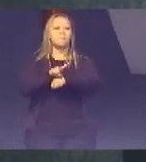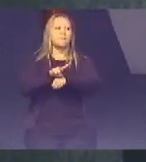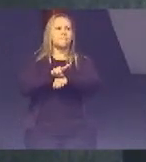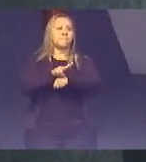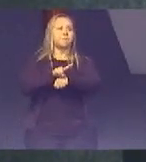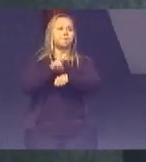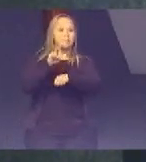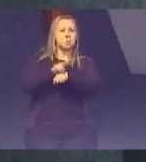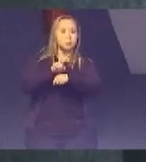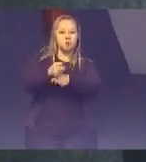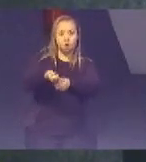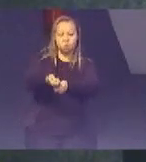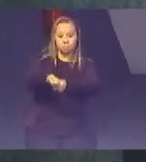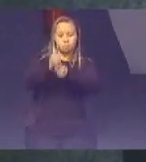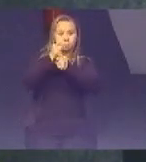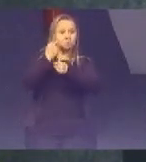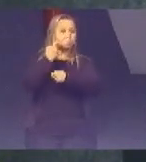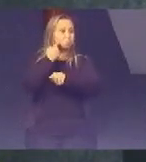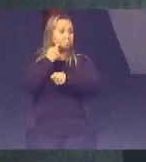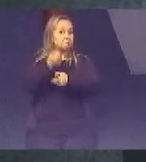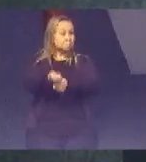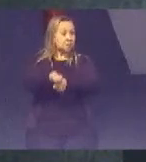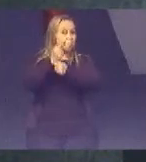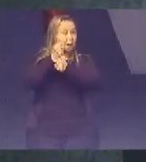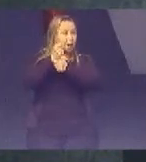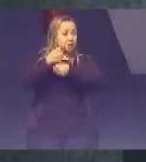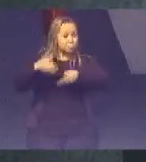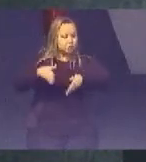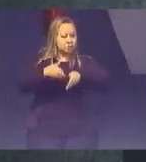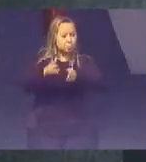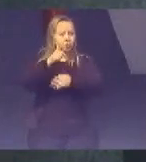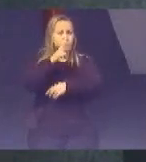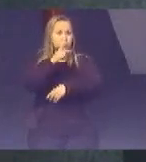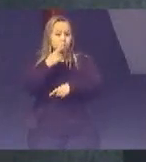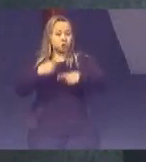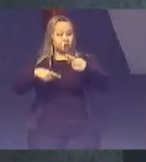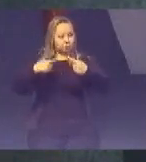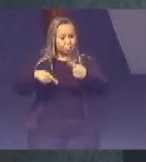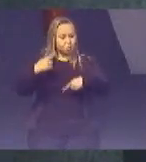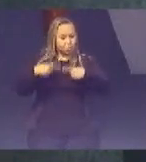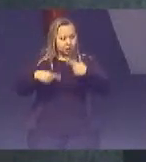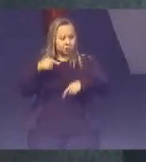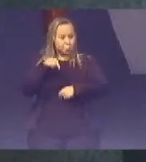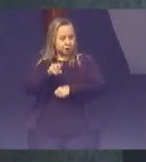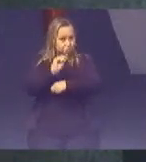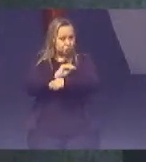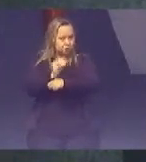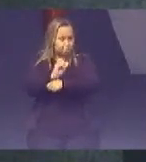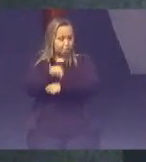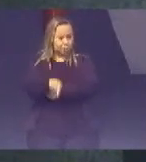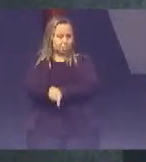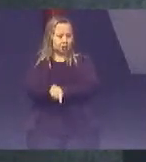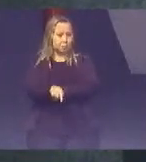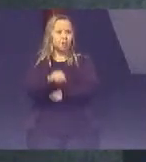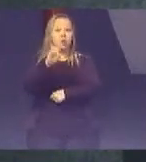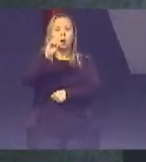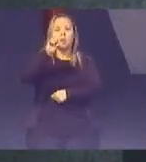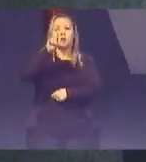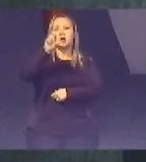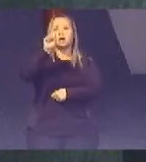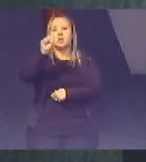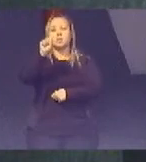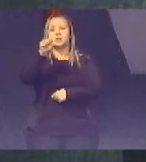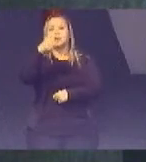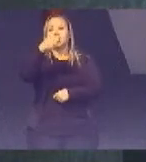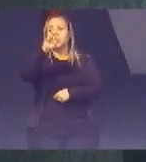Da pesca Pesca sustentável Nos rios Políticas Para isso Dentro do ODS-15 Que é o DS da Terra E o